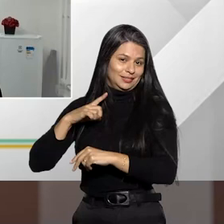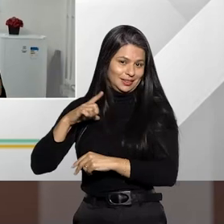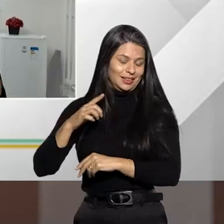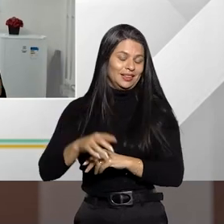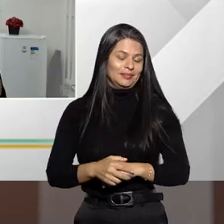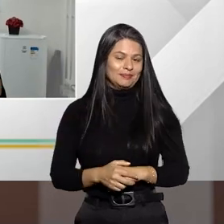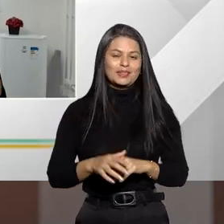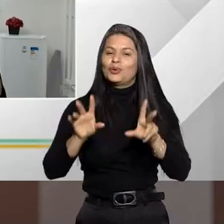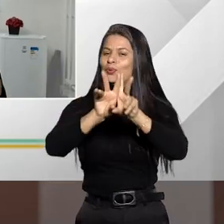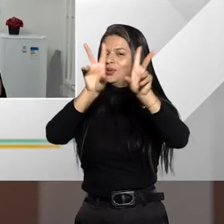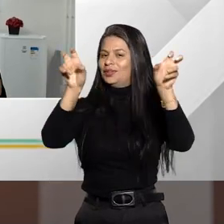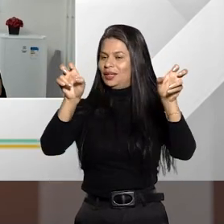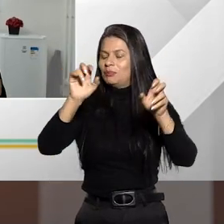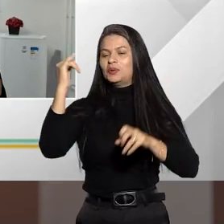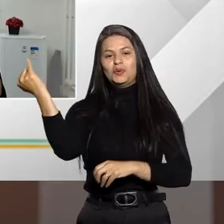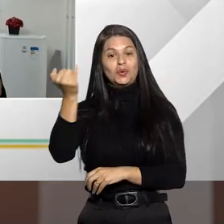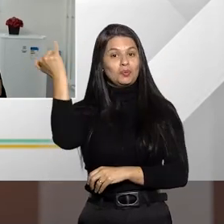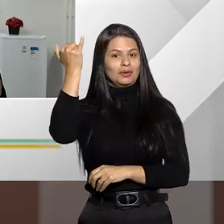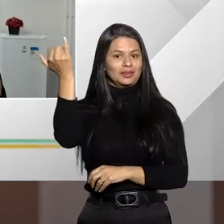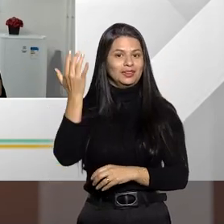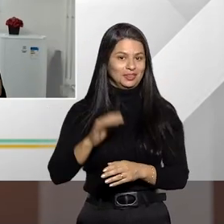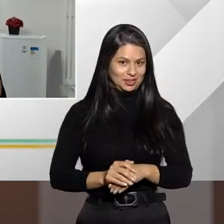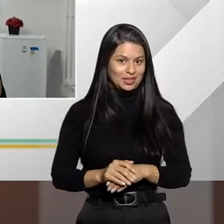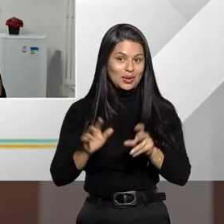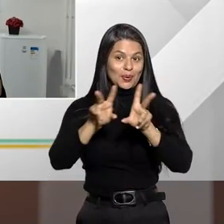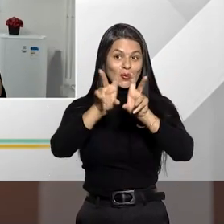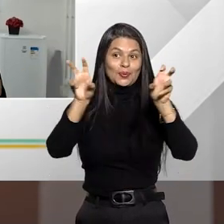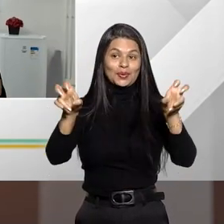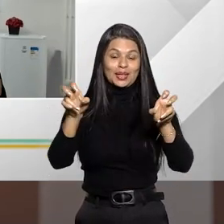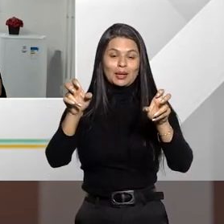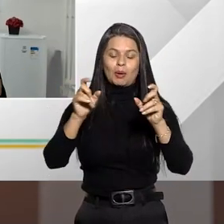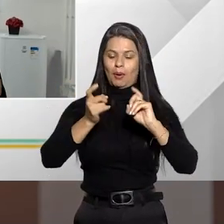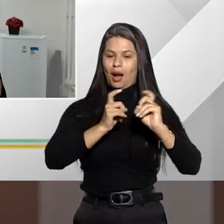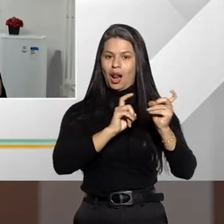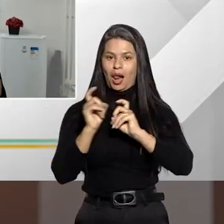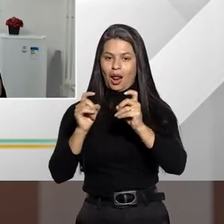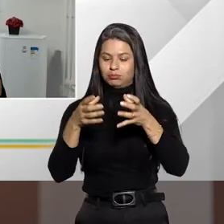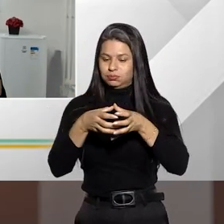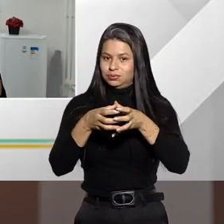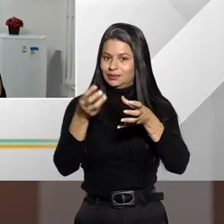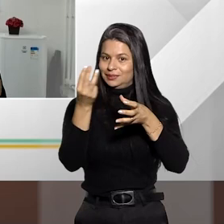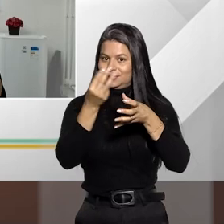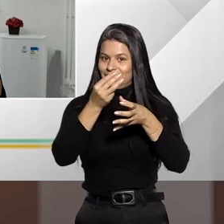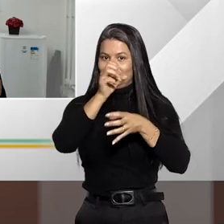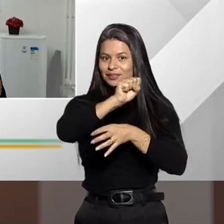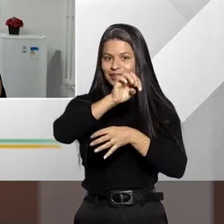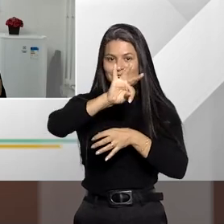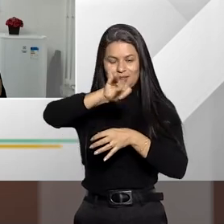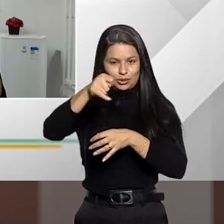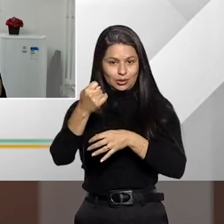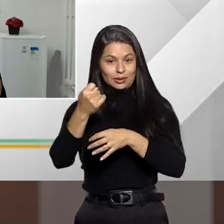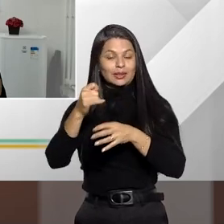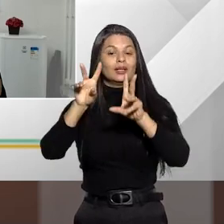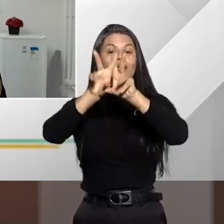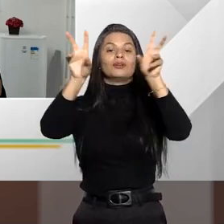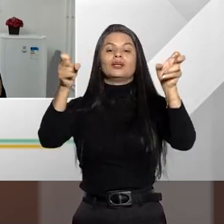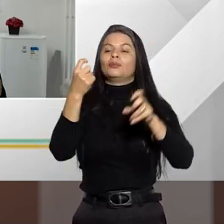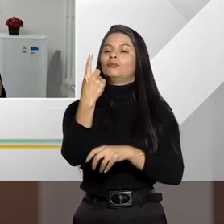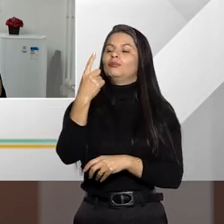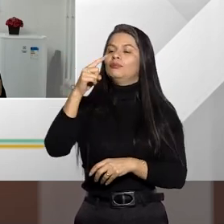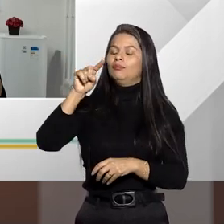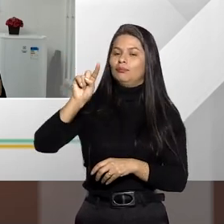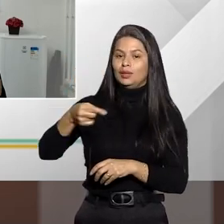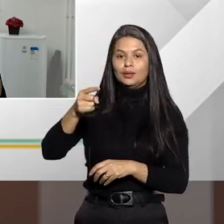Tocou num tema bem importante. Aliás, o tema, o tema aqui a ser discutido pela terceira sessão do STJ é o tema 1192,